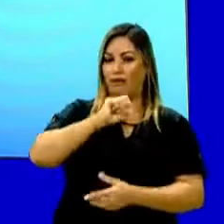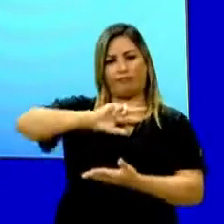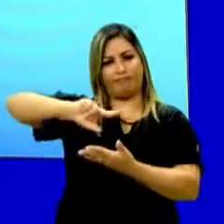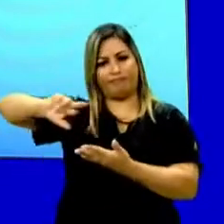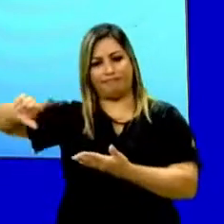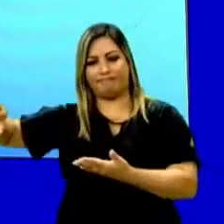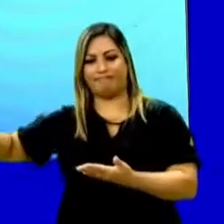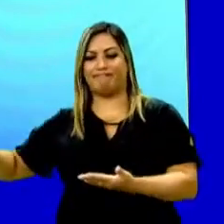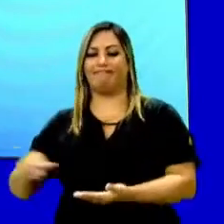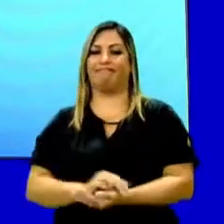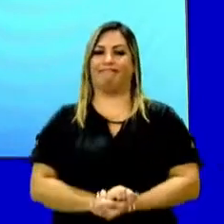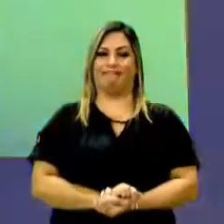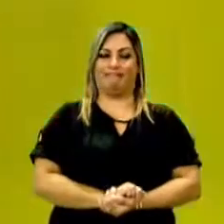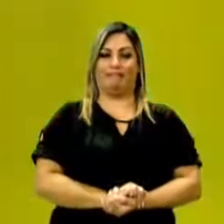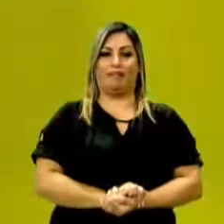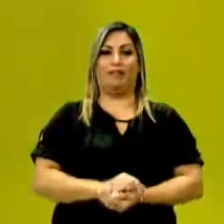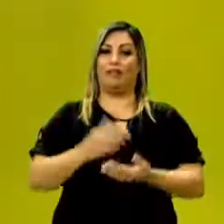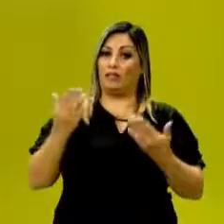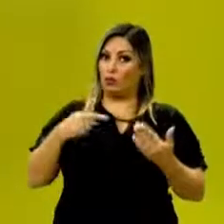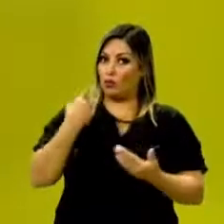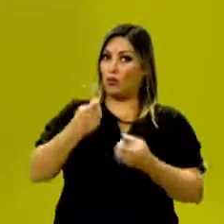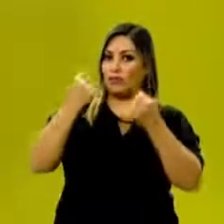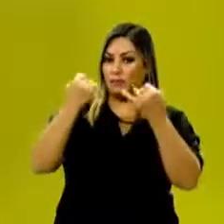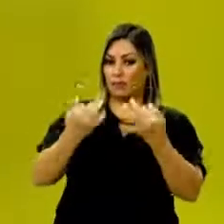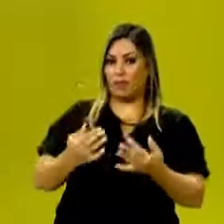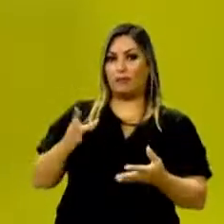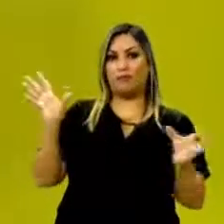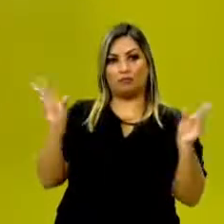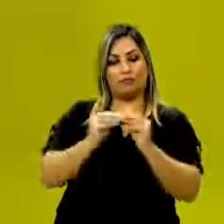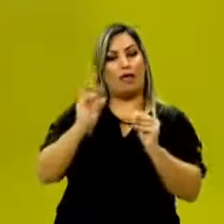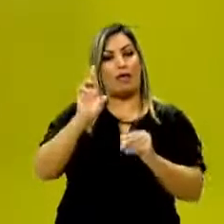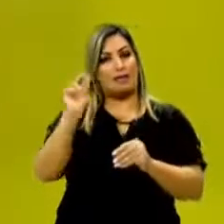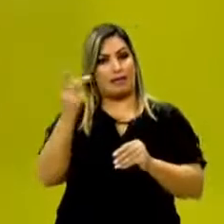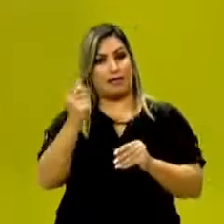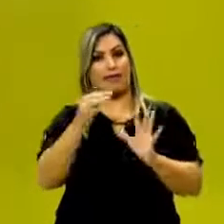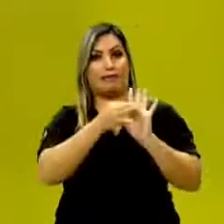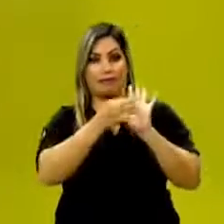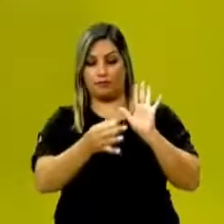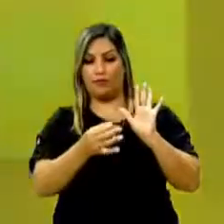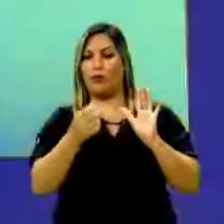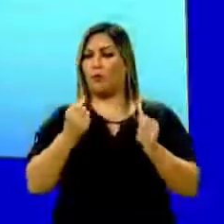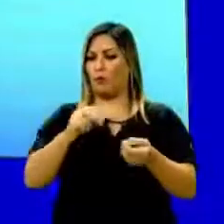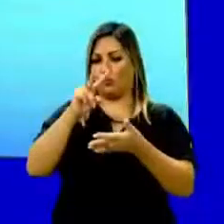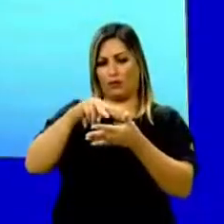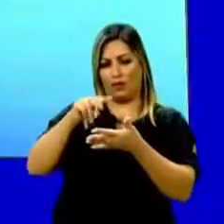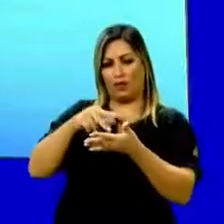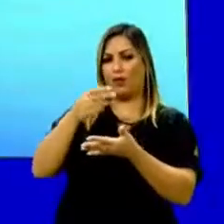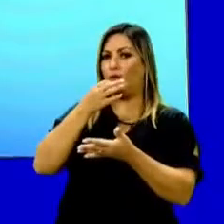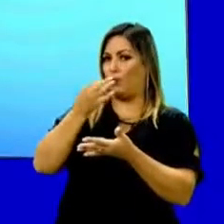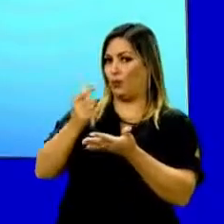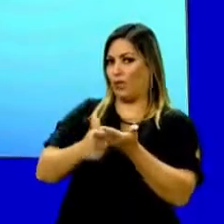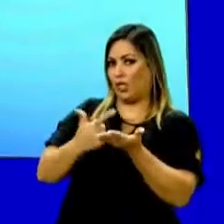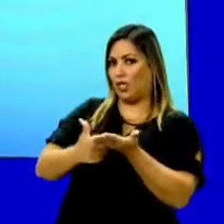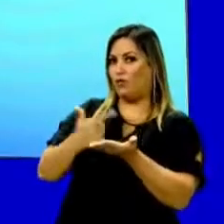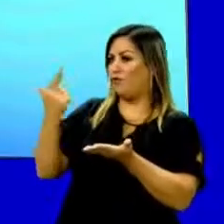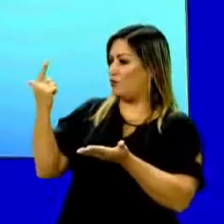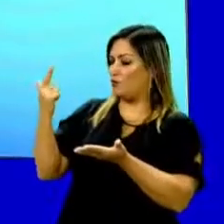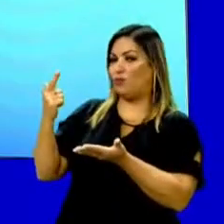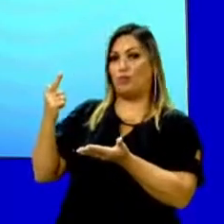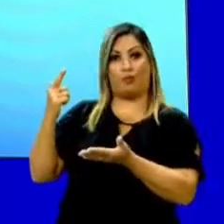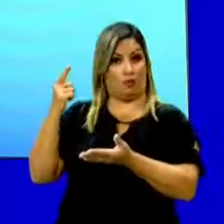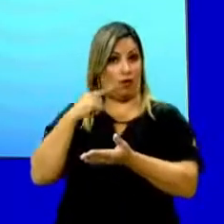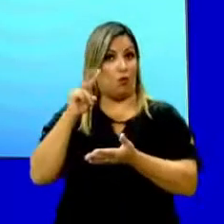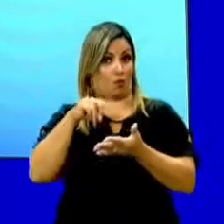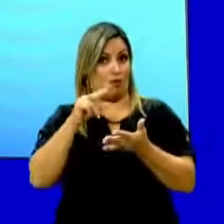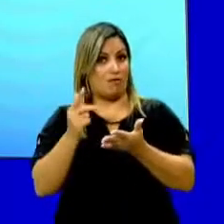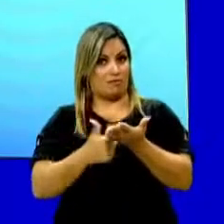Então, quando nós falamos em resenha, por exemplo, eu poderia ler o livro, Capitães da Areia, e depois